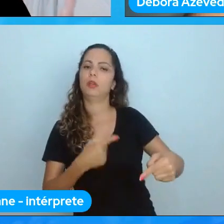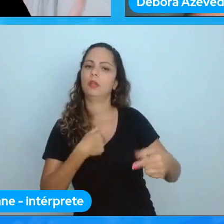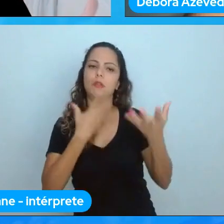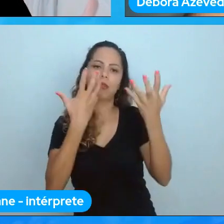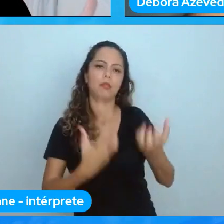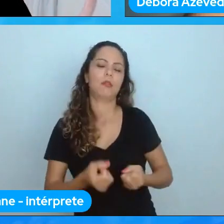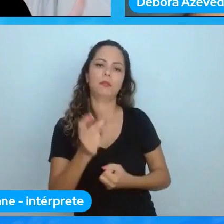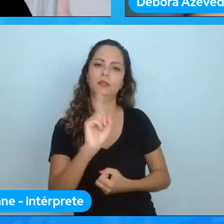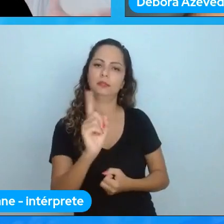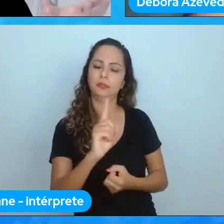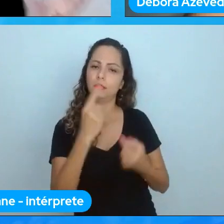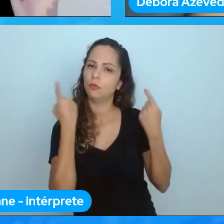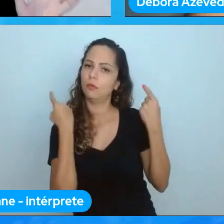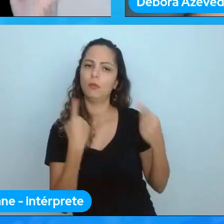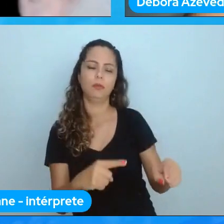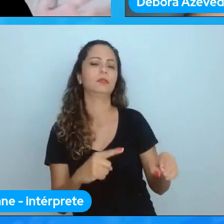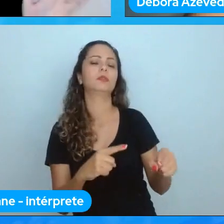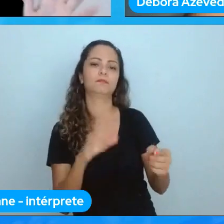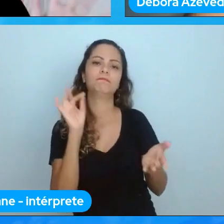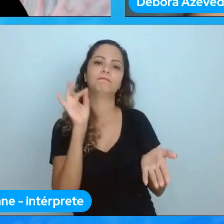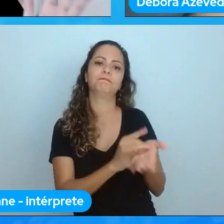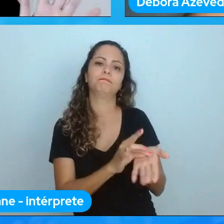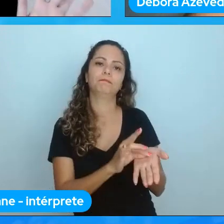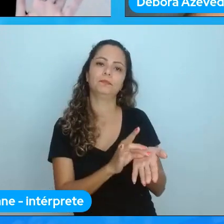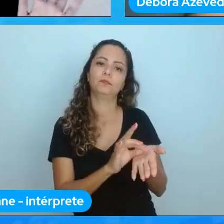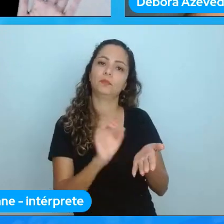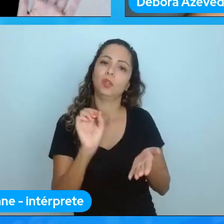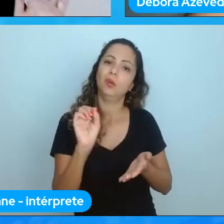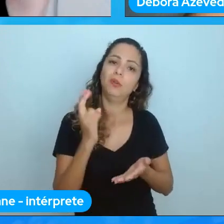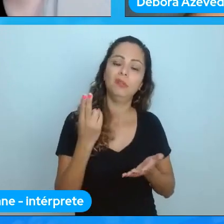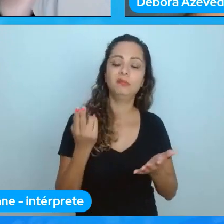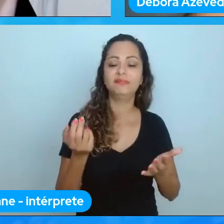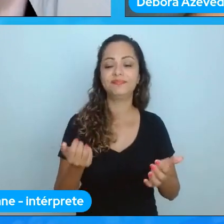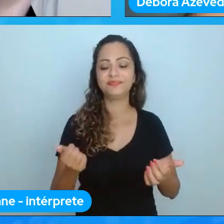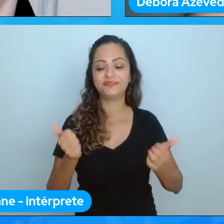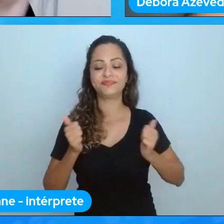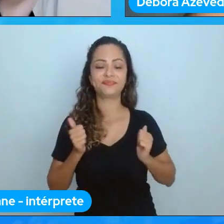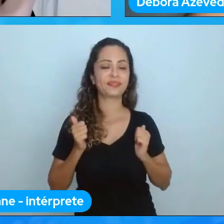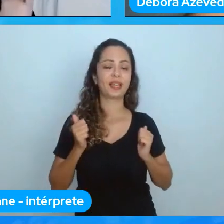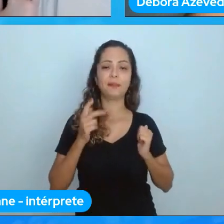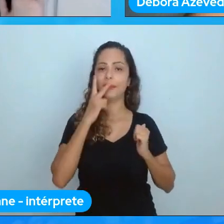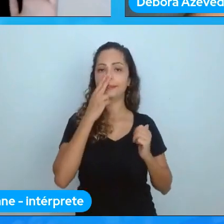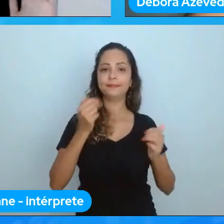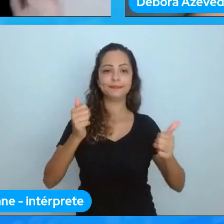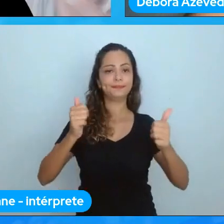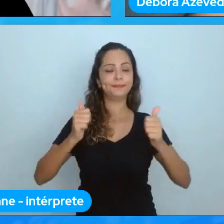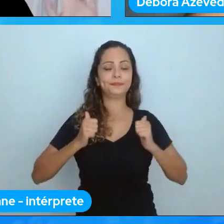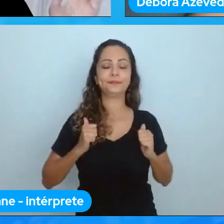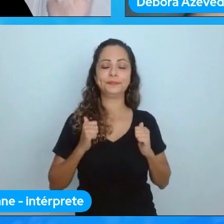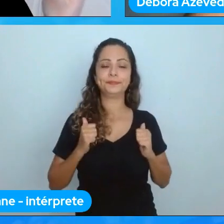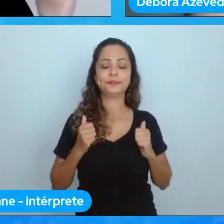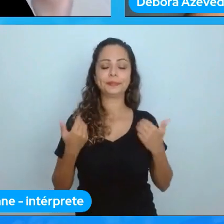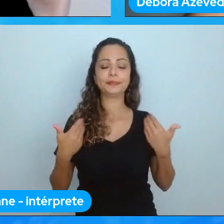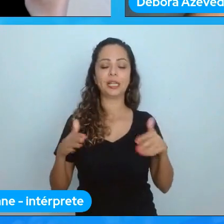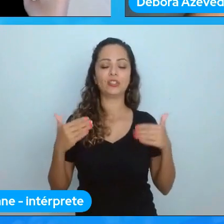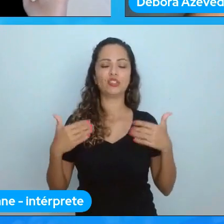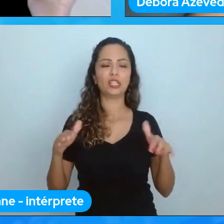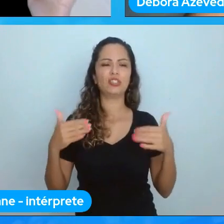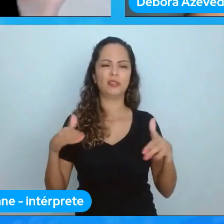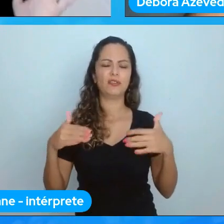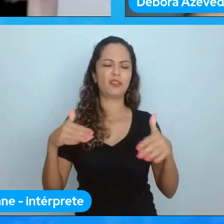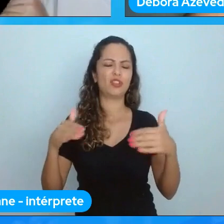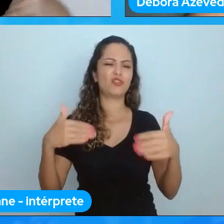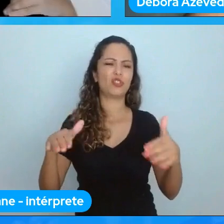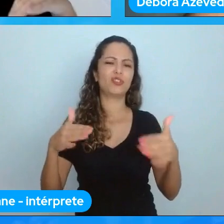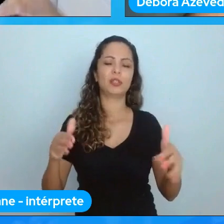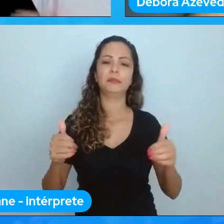sua comunidade ou vai ser a mesma coisa que nada se você ficar parado e falar assim vou só deixar a coisa acontecer aqui a